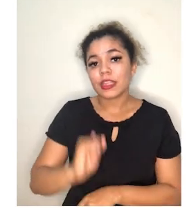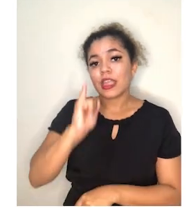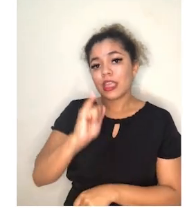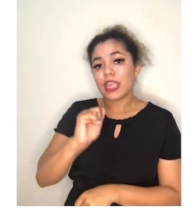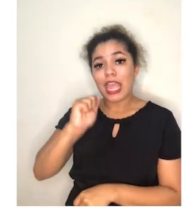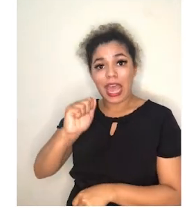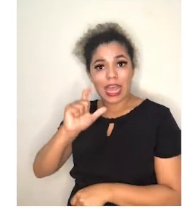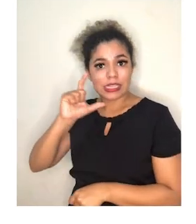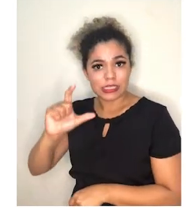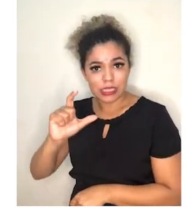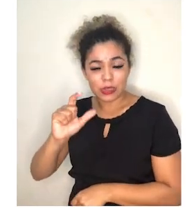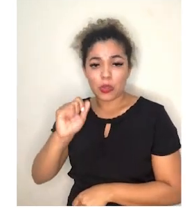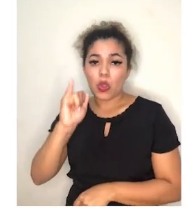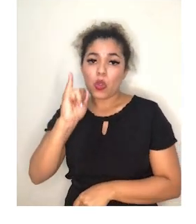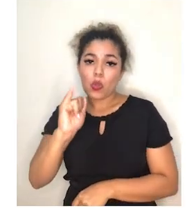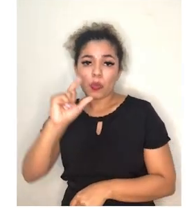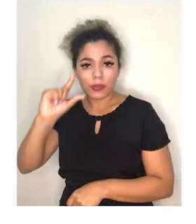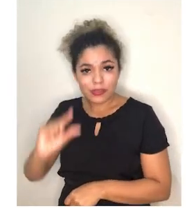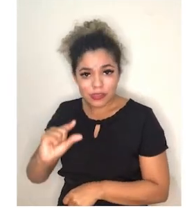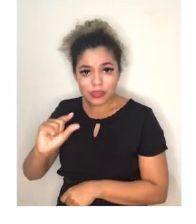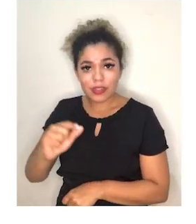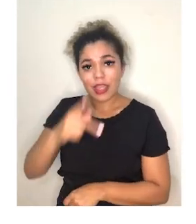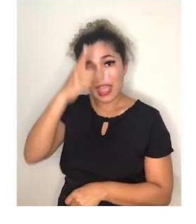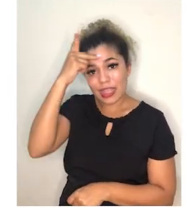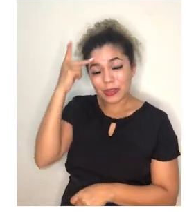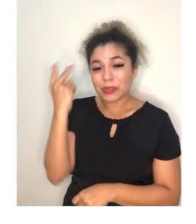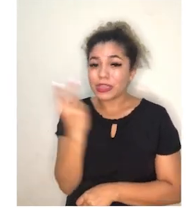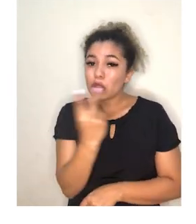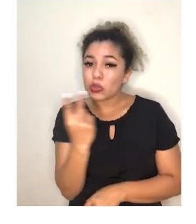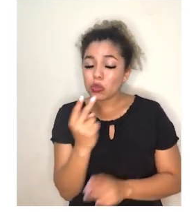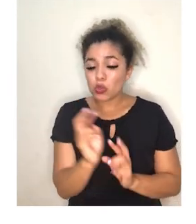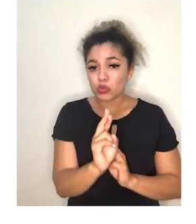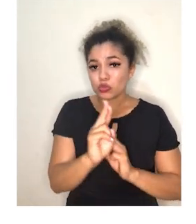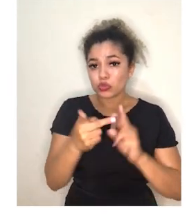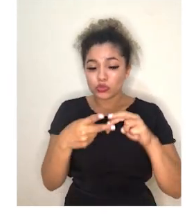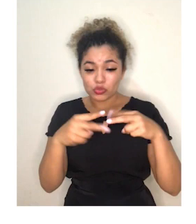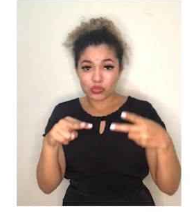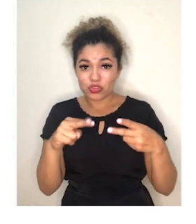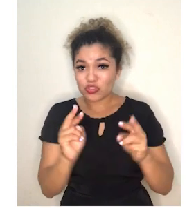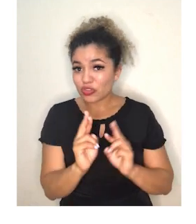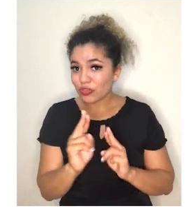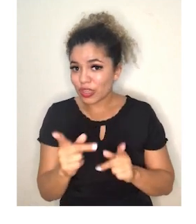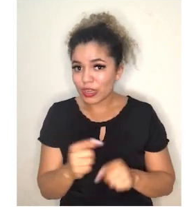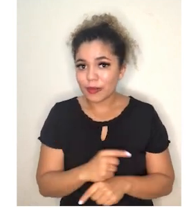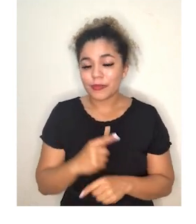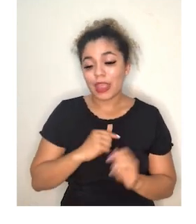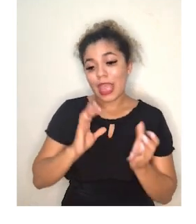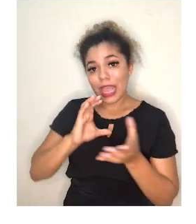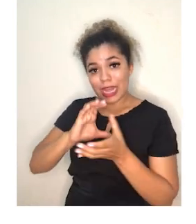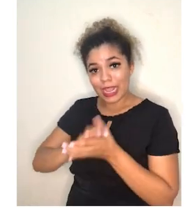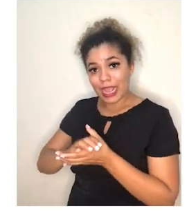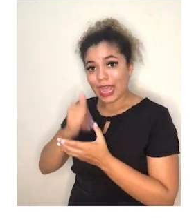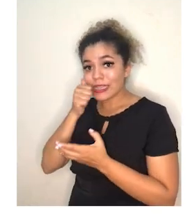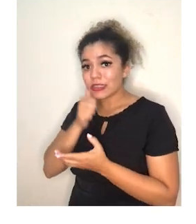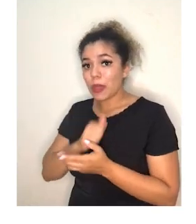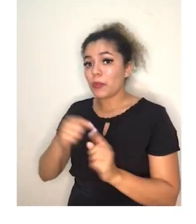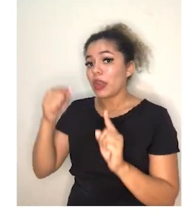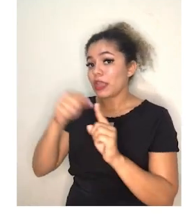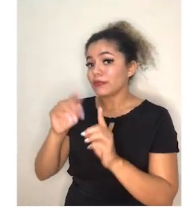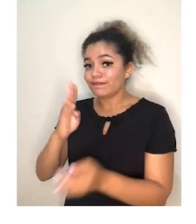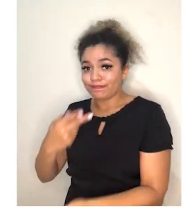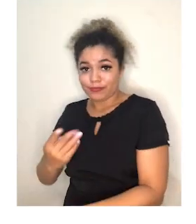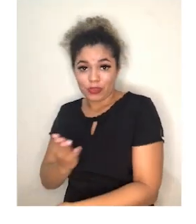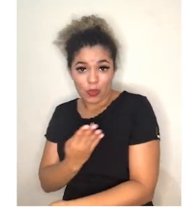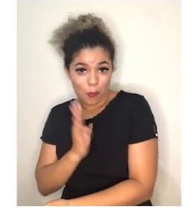iazão com o izinho, ou seja, o indivíduo tem esses dois genes diferentes, par de alelos diferentes. Eles se casam com a mulher tipo B,